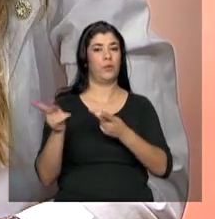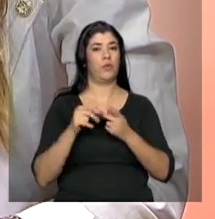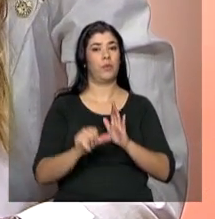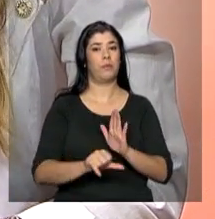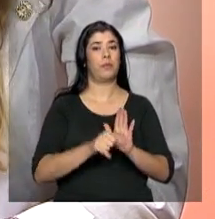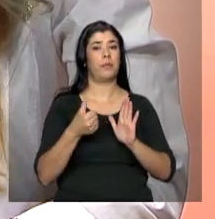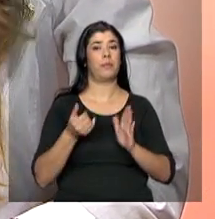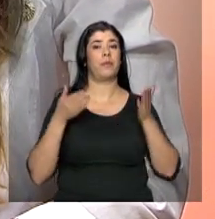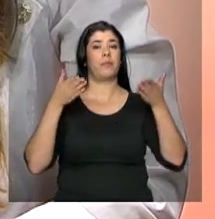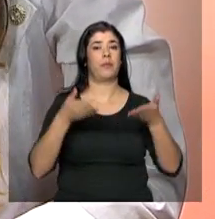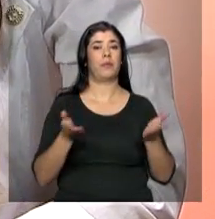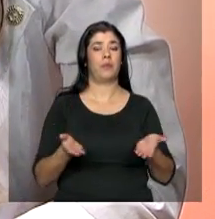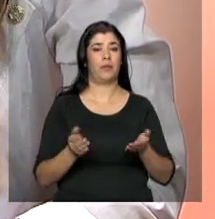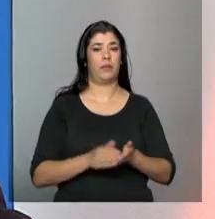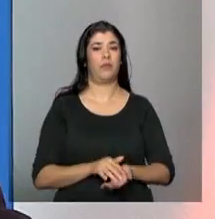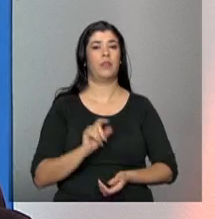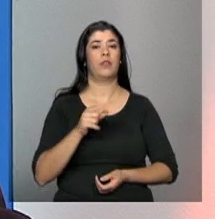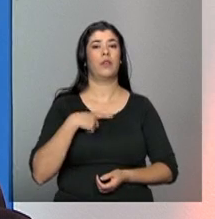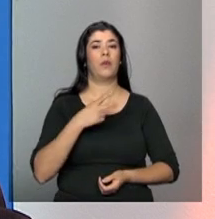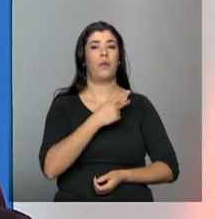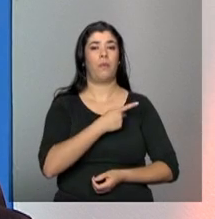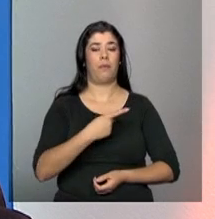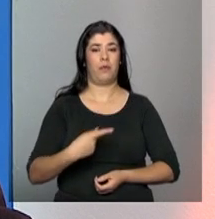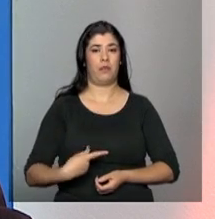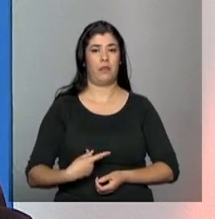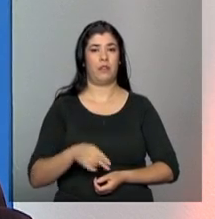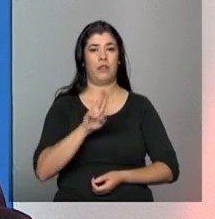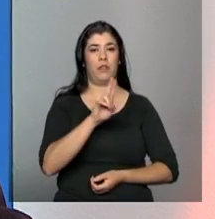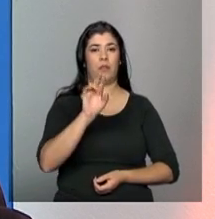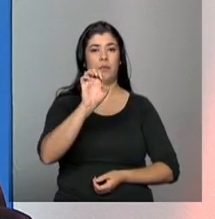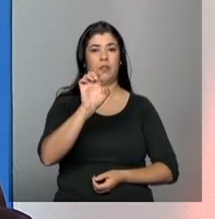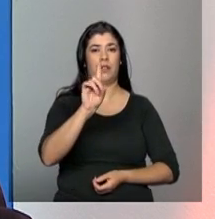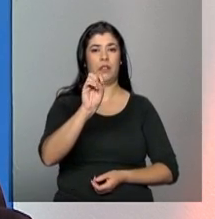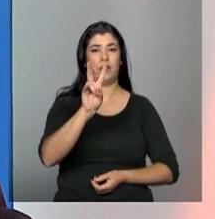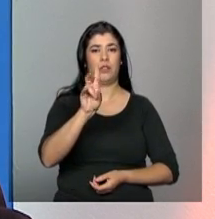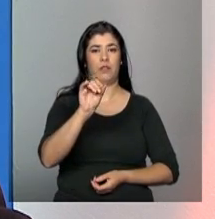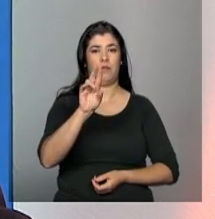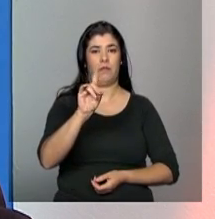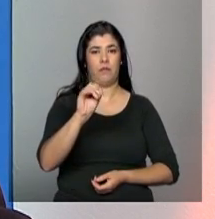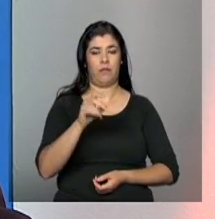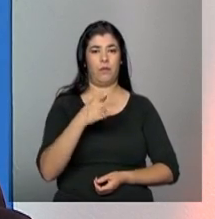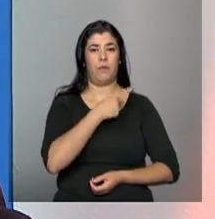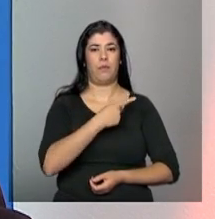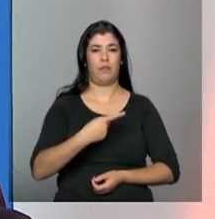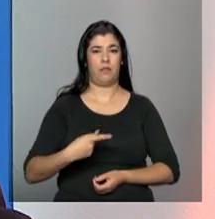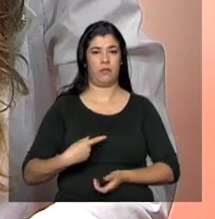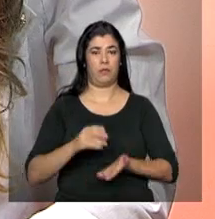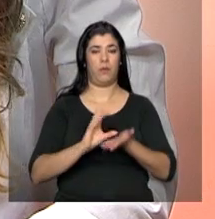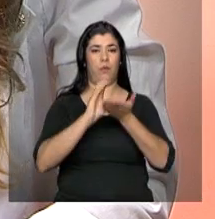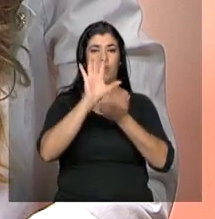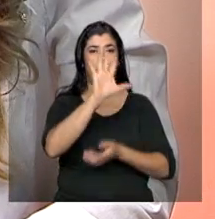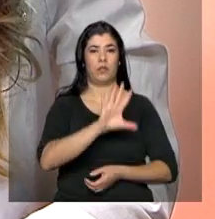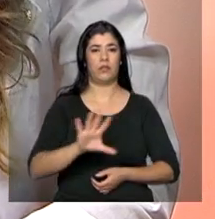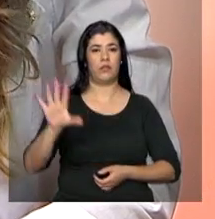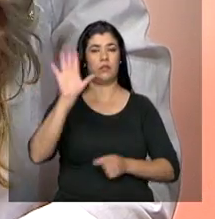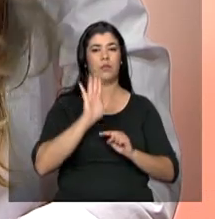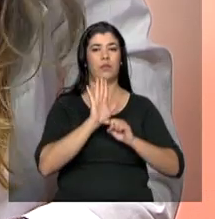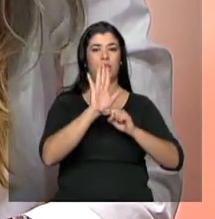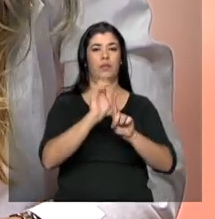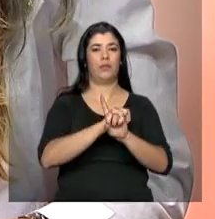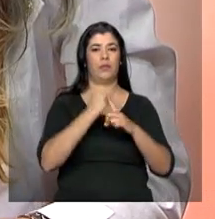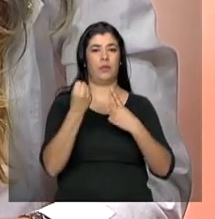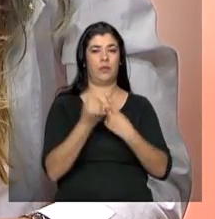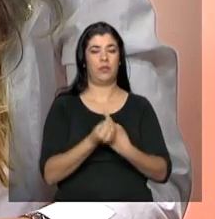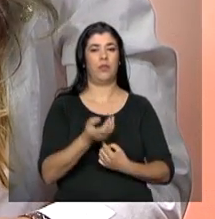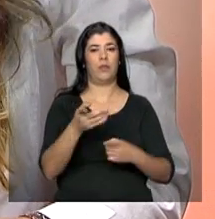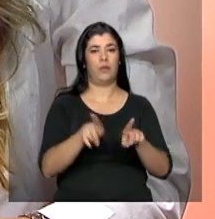bloco são... O nosso presidente, Edivaldo da Silva Ramos, presidente do Conselho Nacional de Assistência Social.